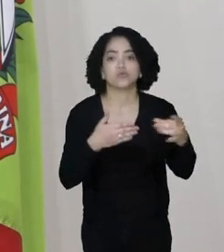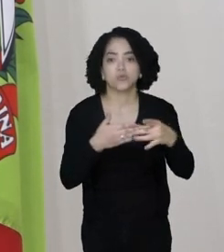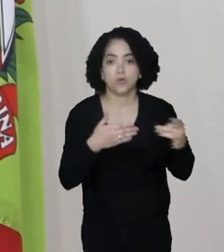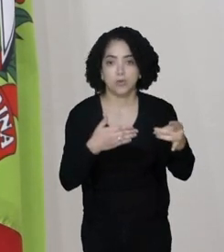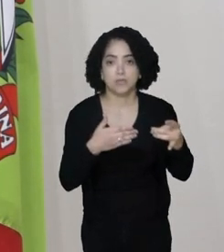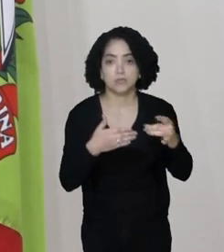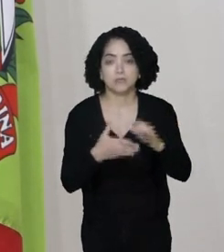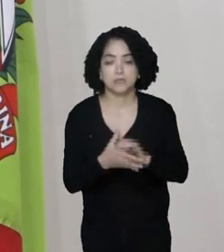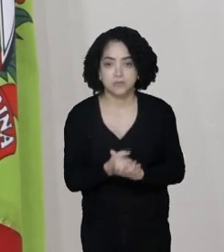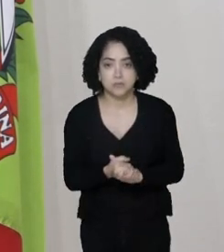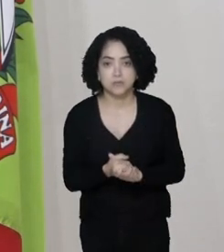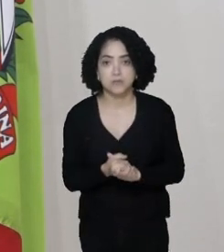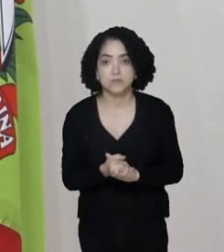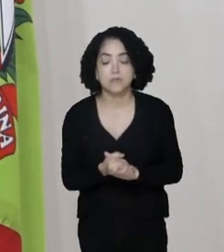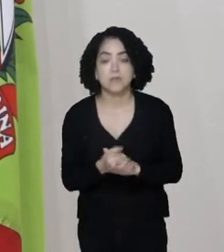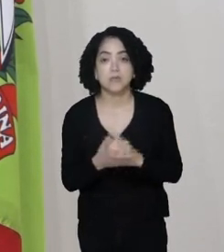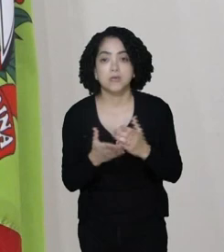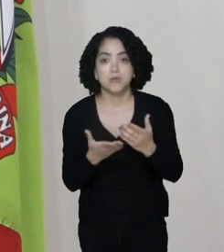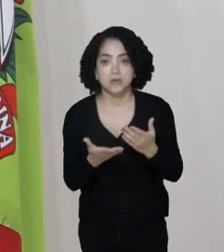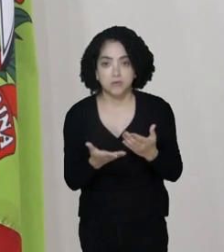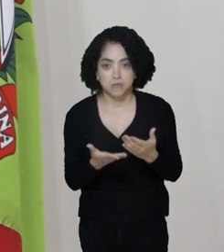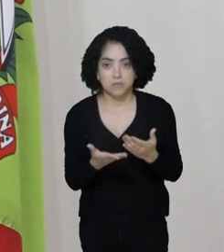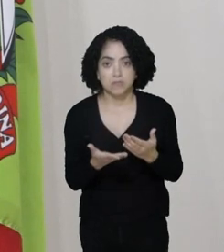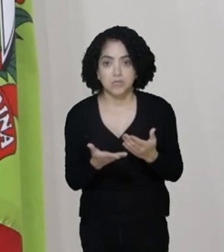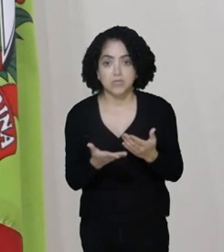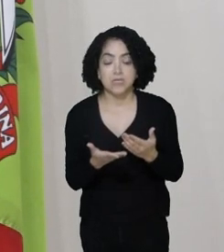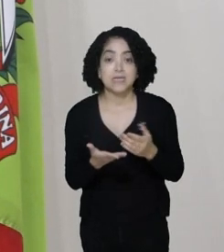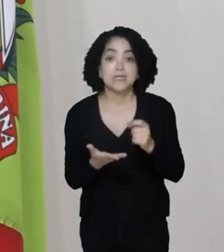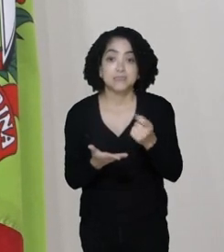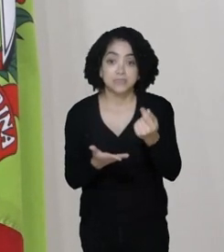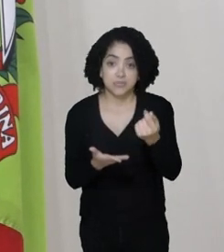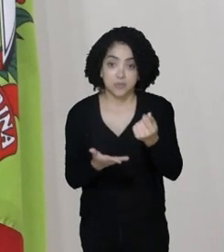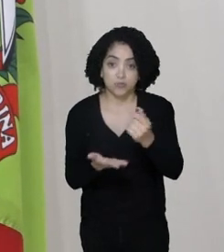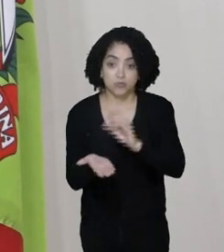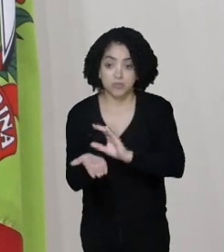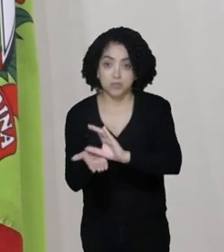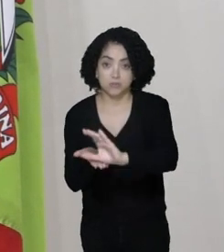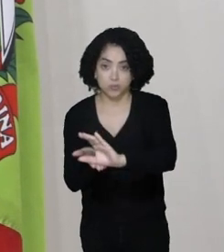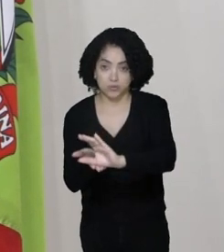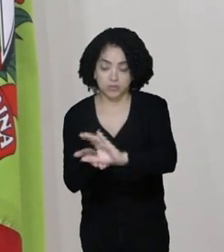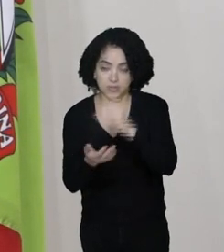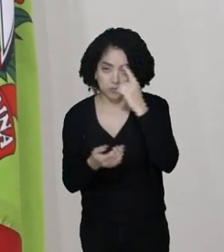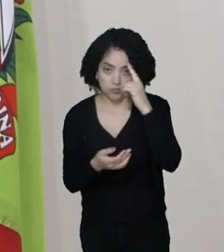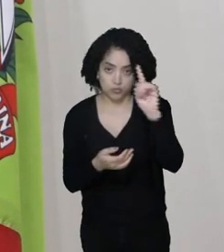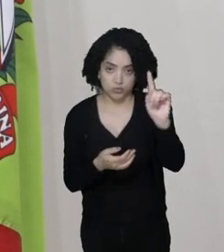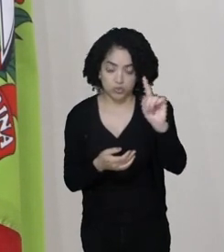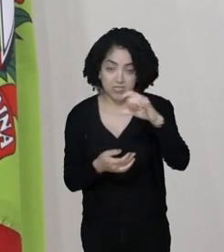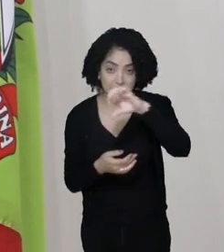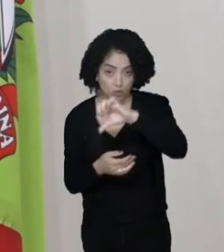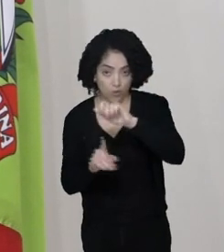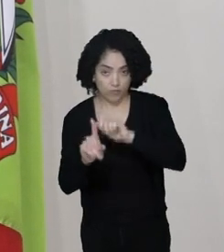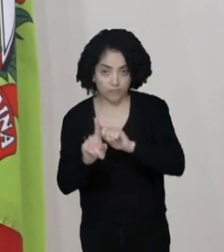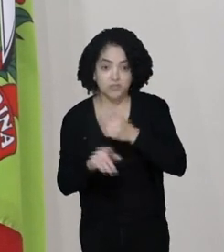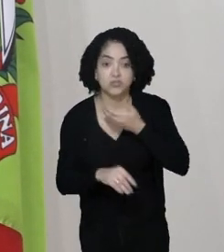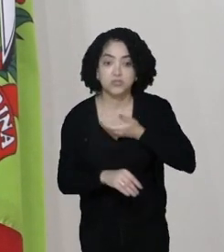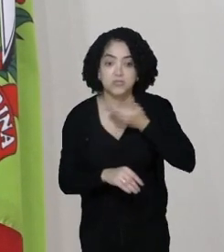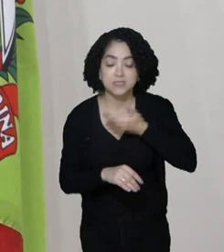Os VELOPs serão depositados dia 9 de dezembro